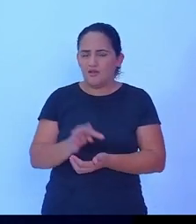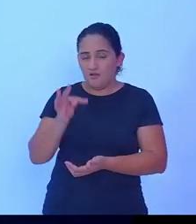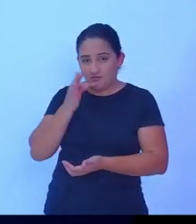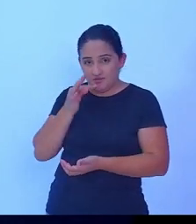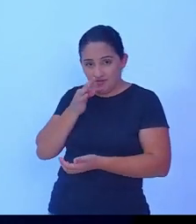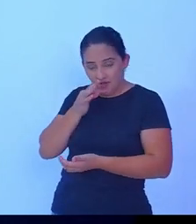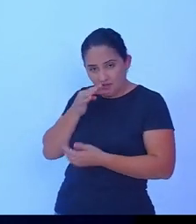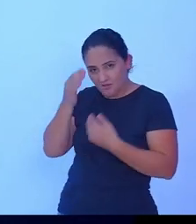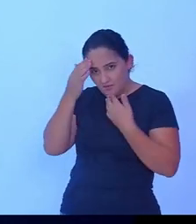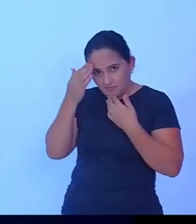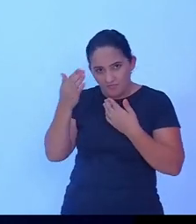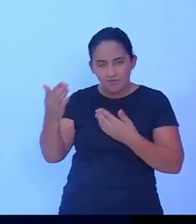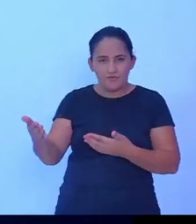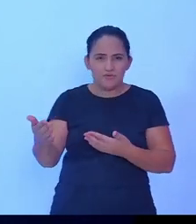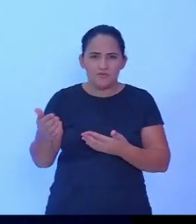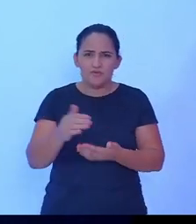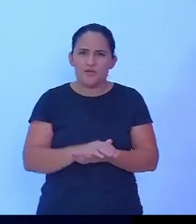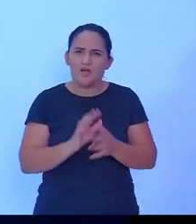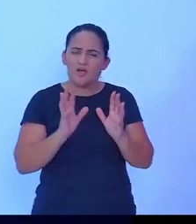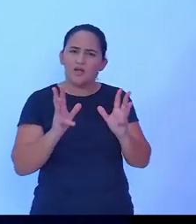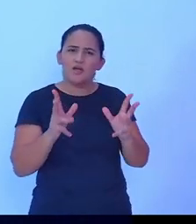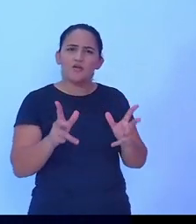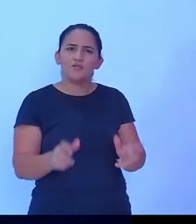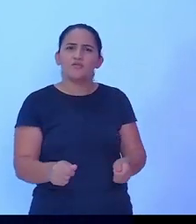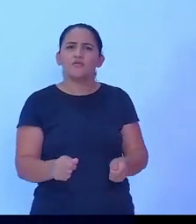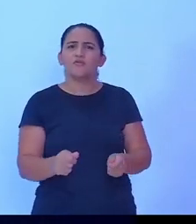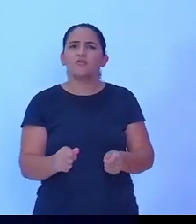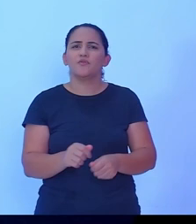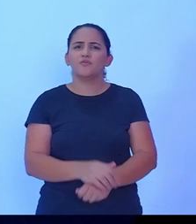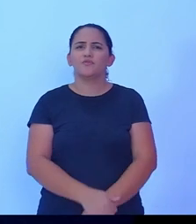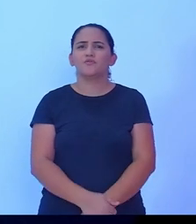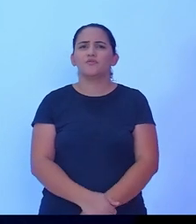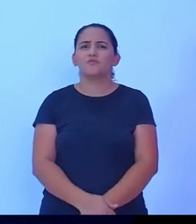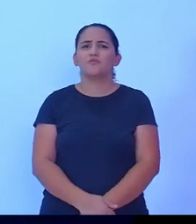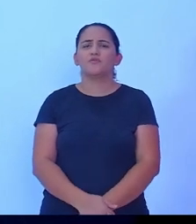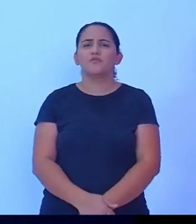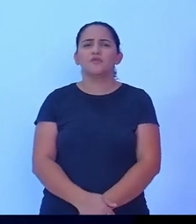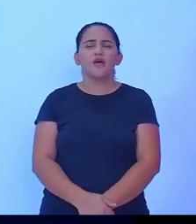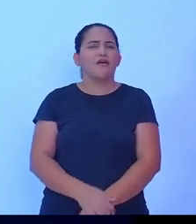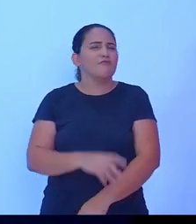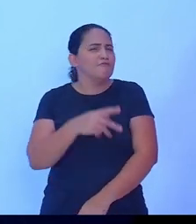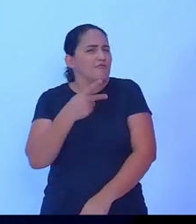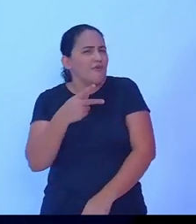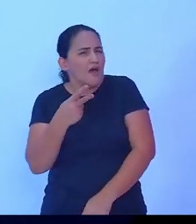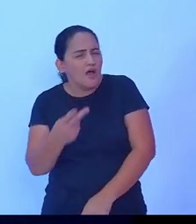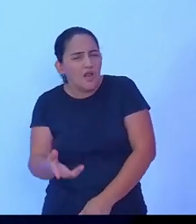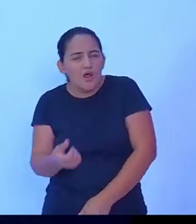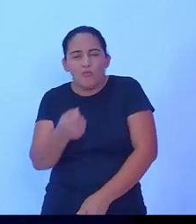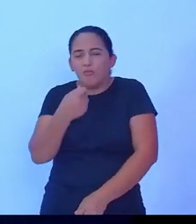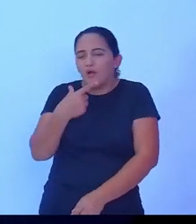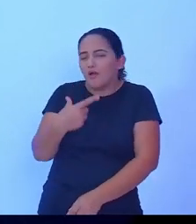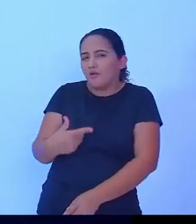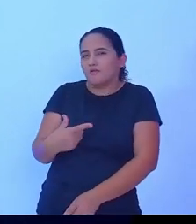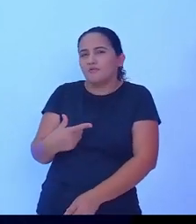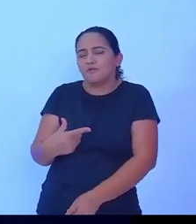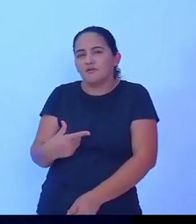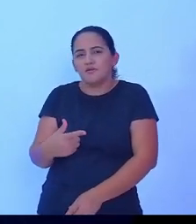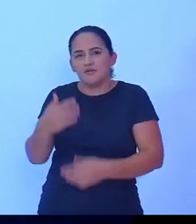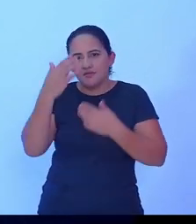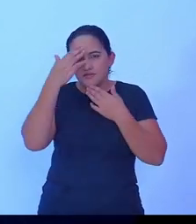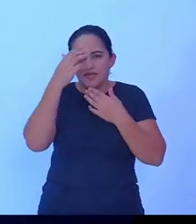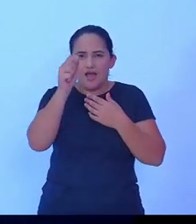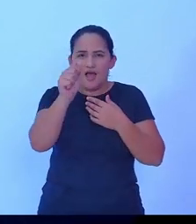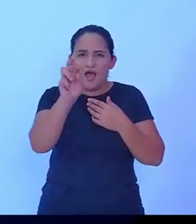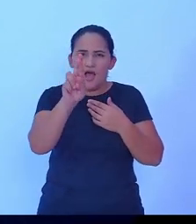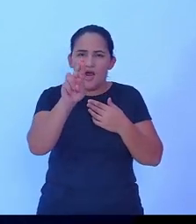aqui o Tiago também a vice né ele foi muito bem nas suas colocações e agradecer o Arno e